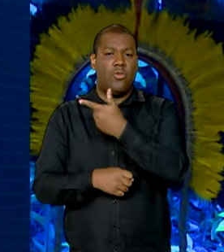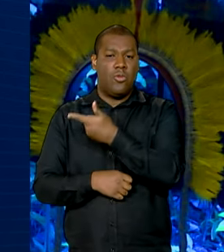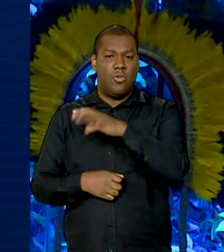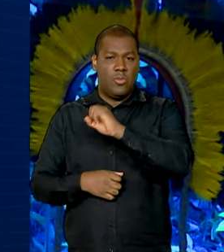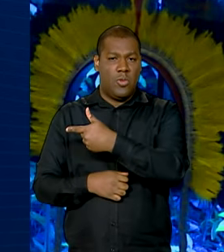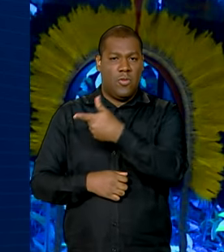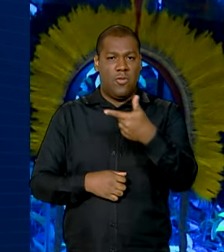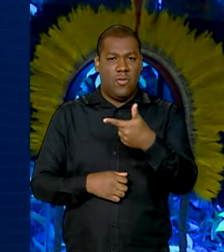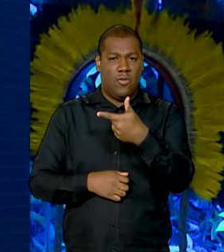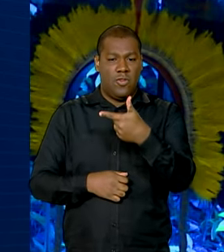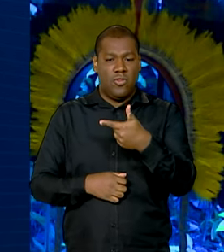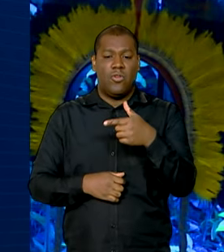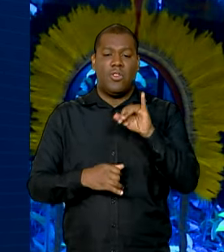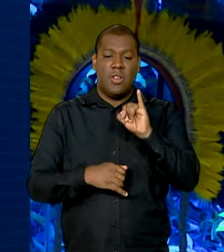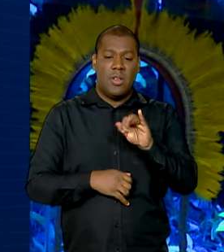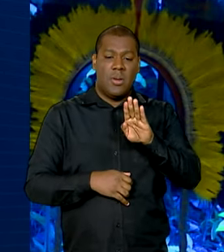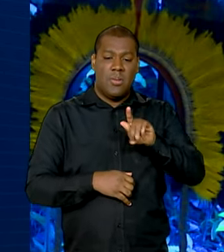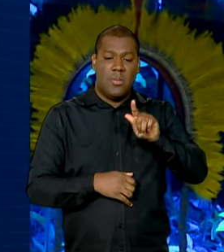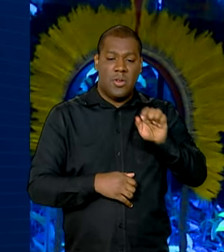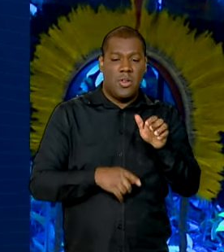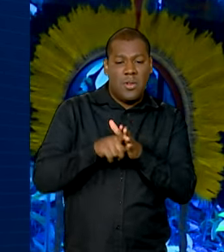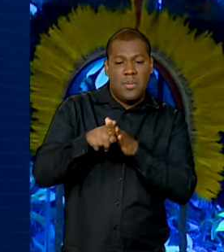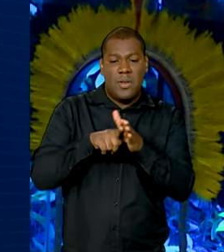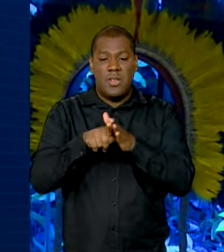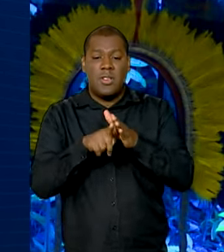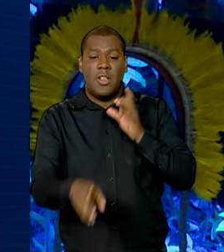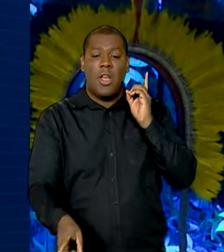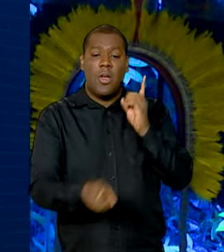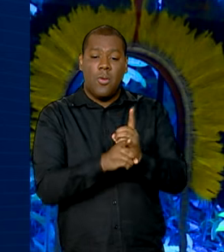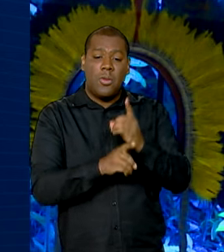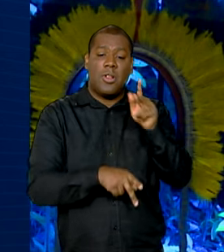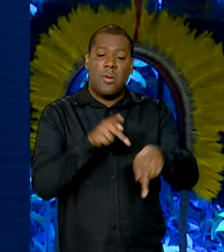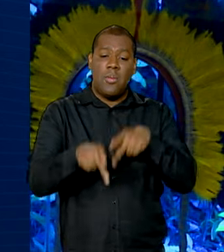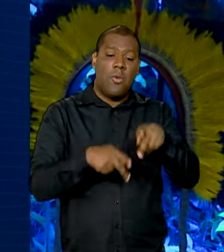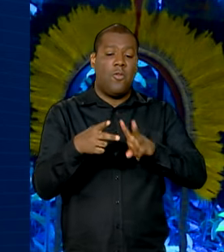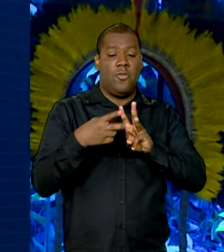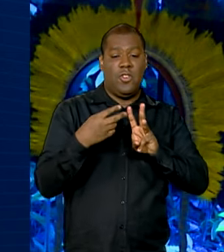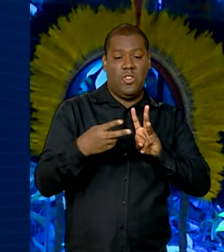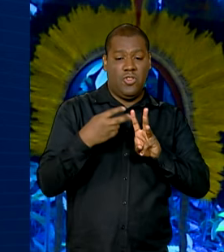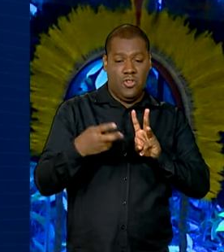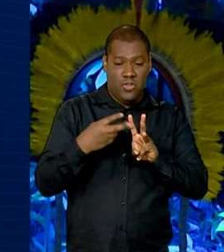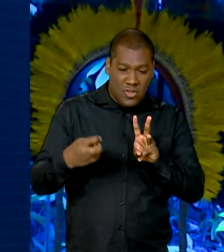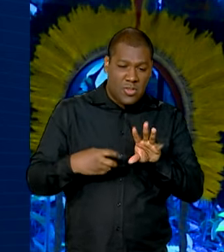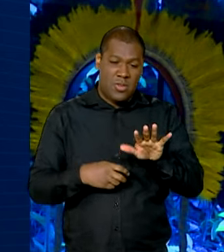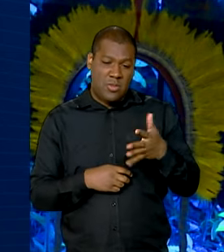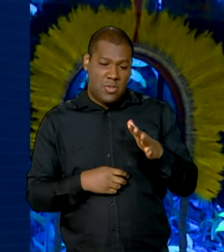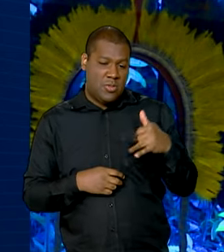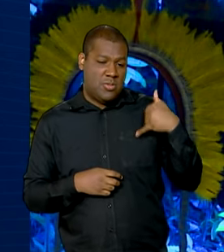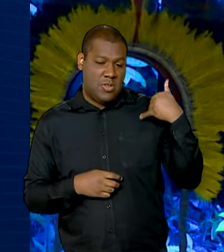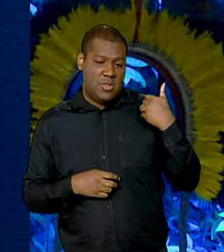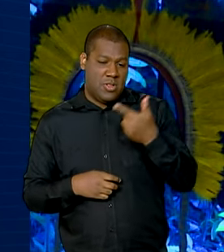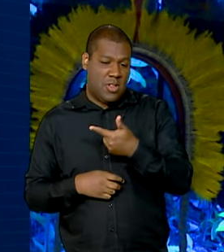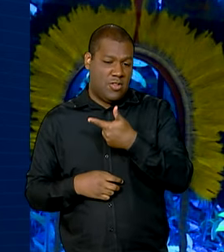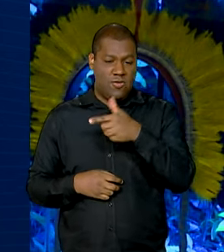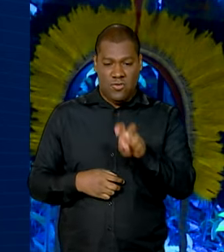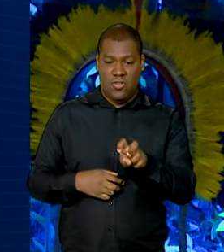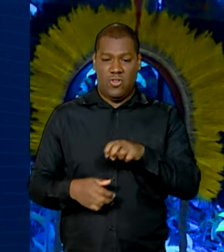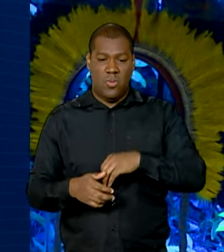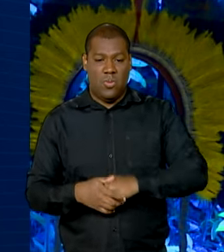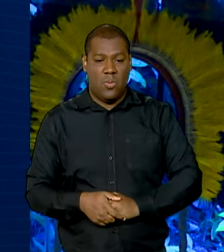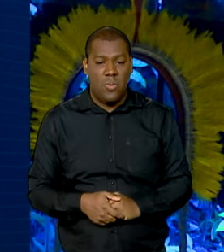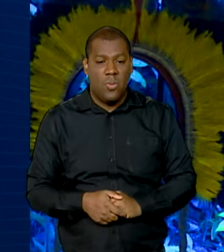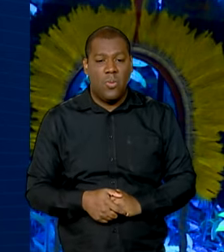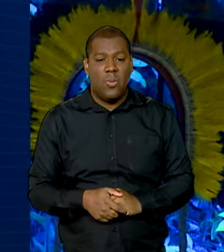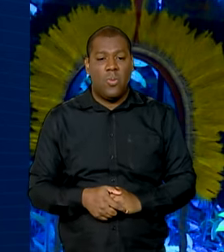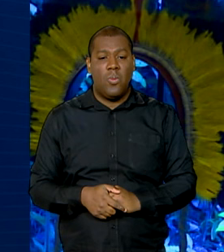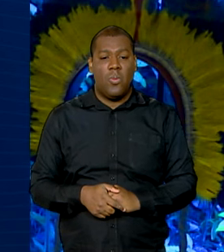idade média de 25 anos, 10 anos abaixo da idade mediana da população residente no Brasil.